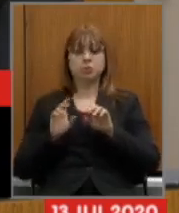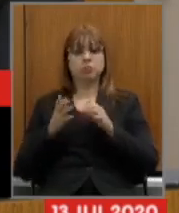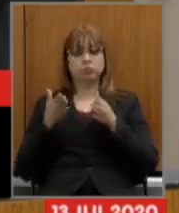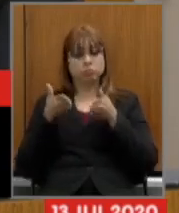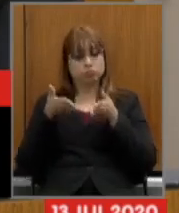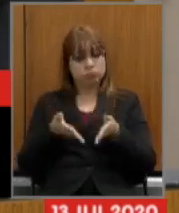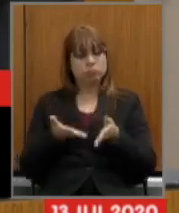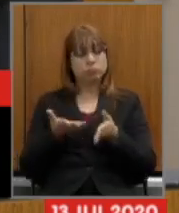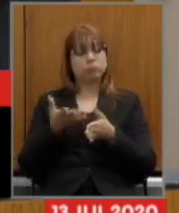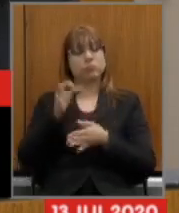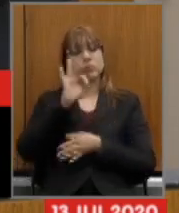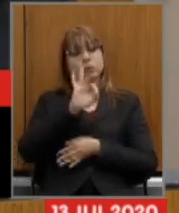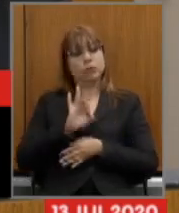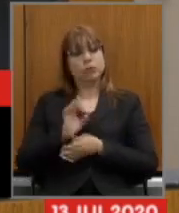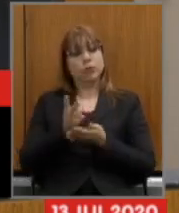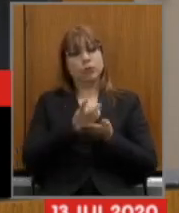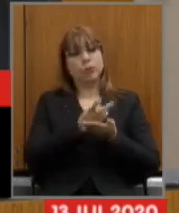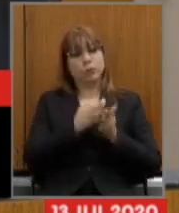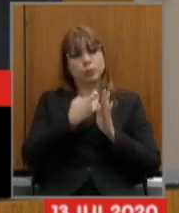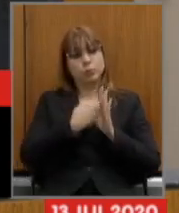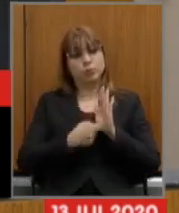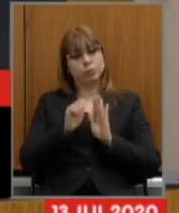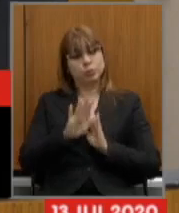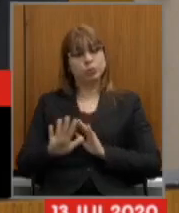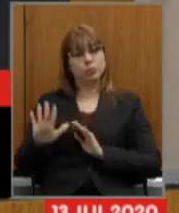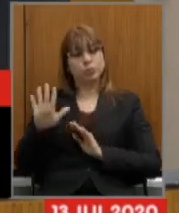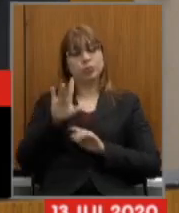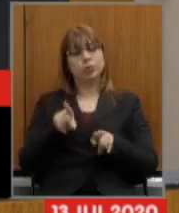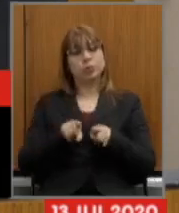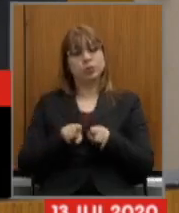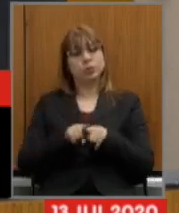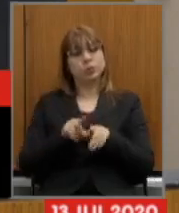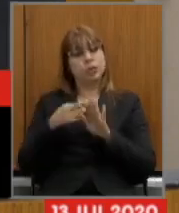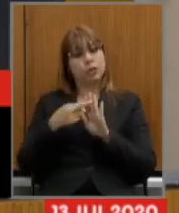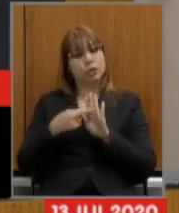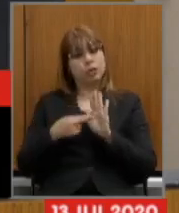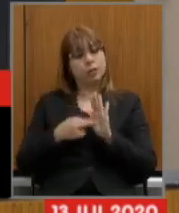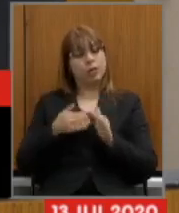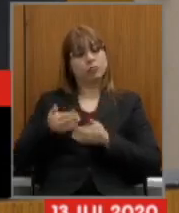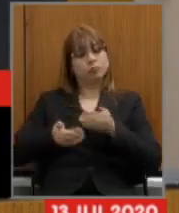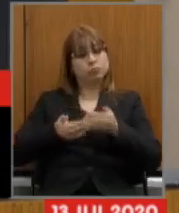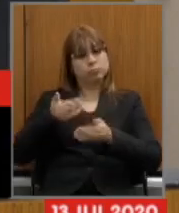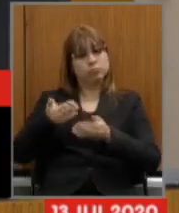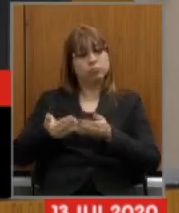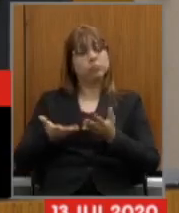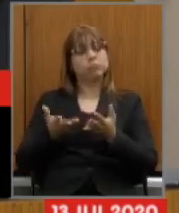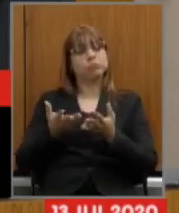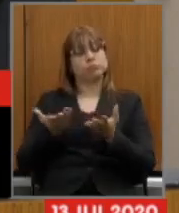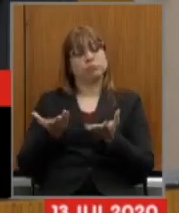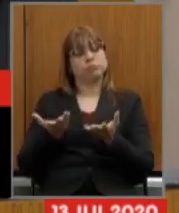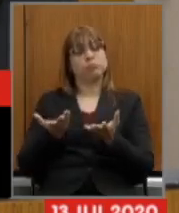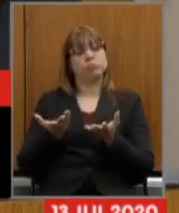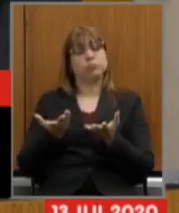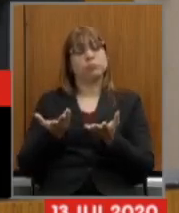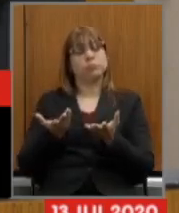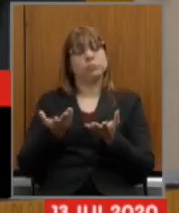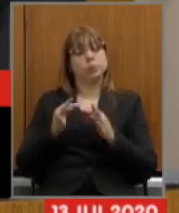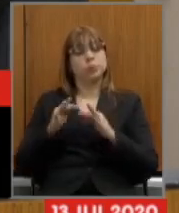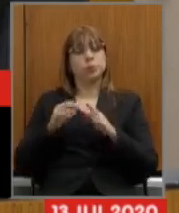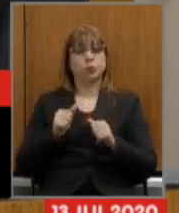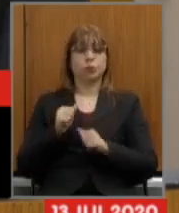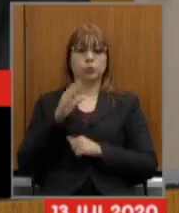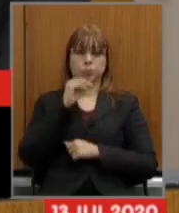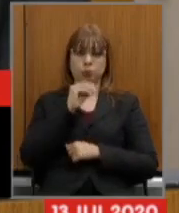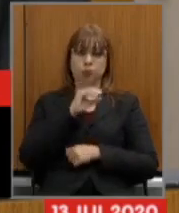contribuição com a regra de transição que vai ser aplicável para todos os servidores civis aqui do estado de minas